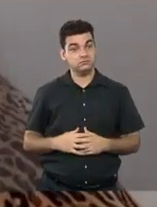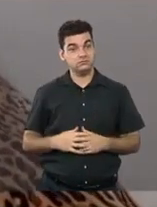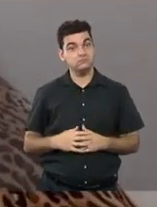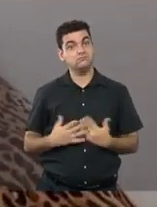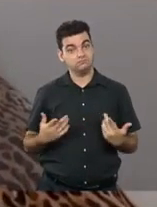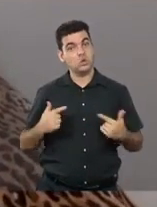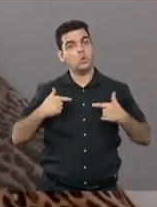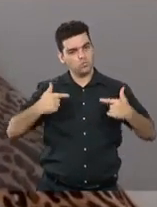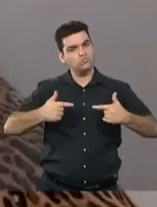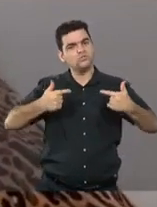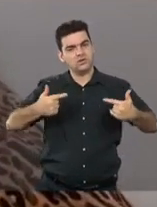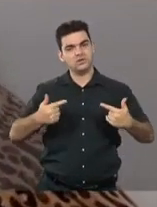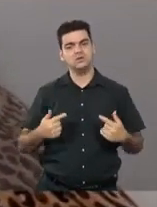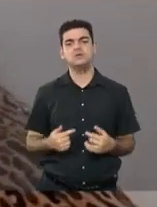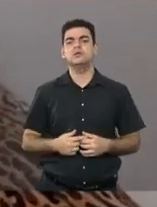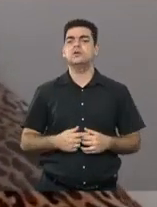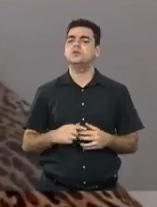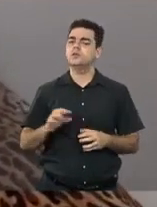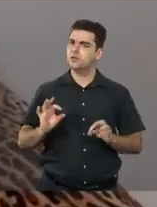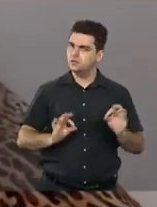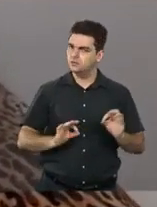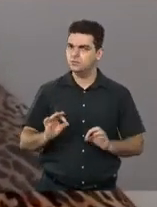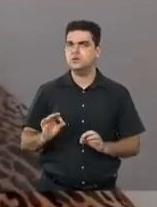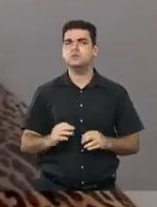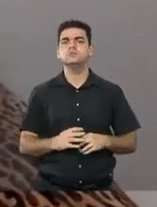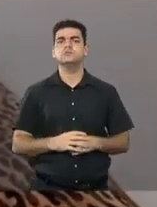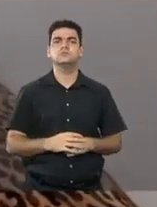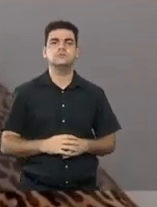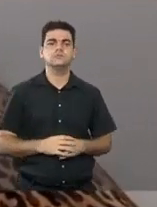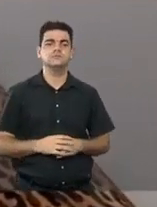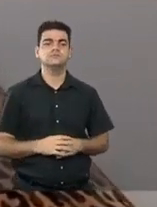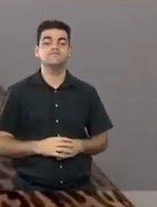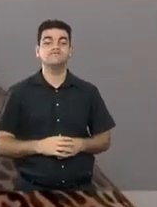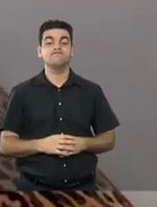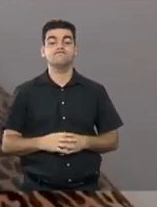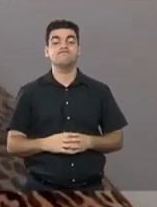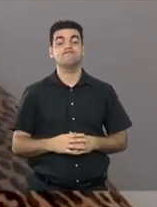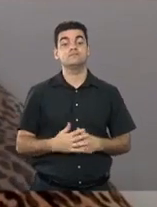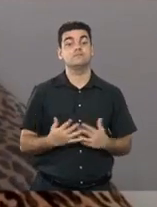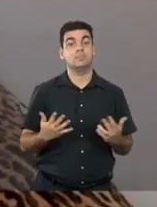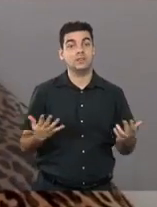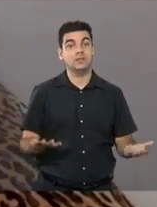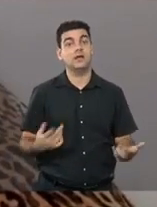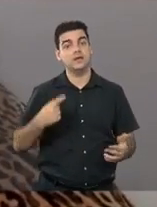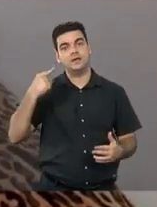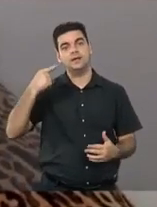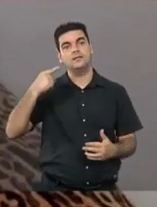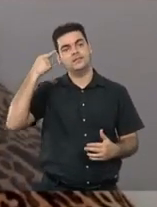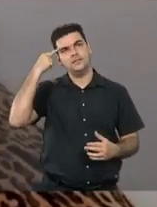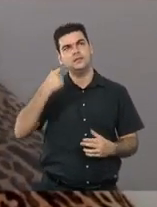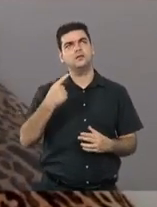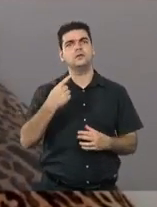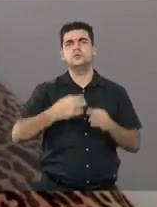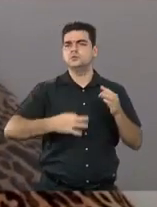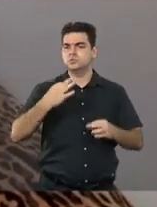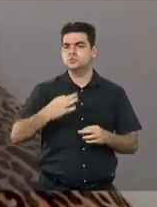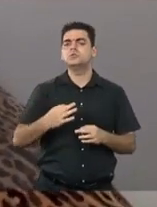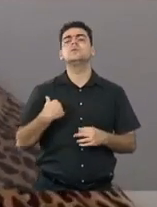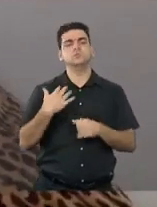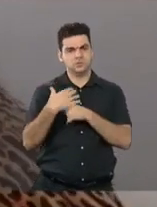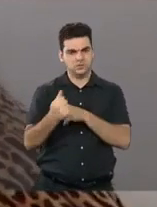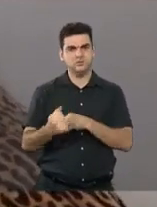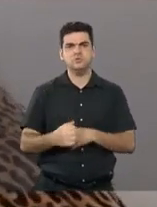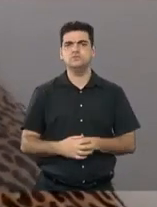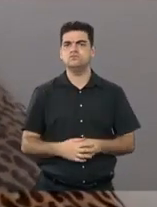abrir mão, a gente tá resguardado, mas até, até, até, mandato na justiça eu fui convidada para ir,